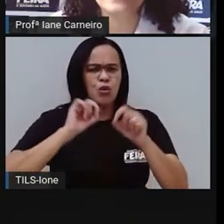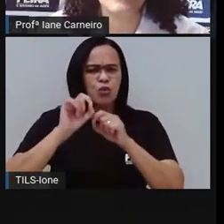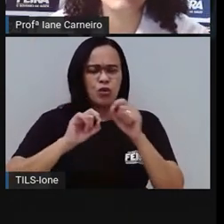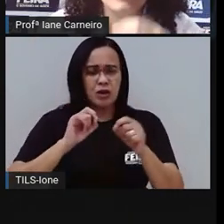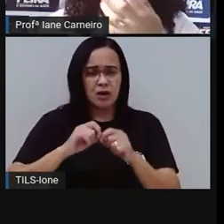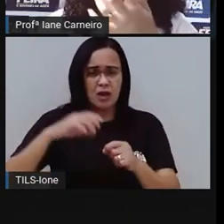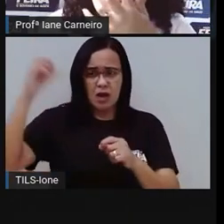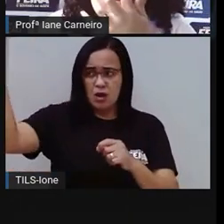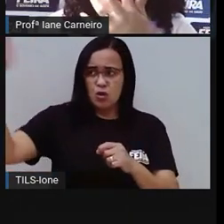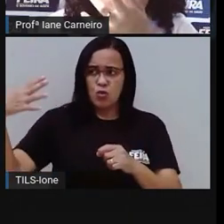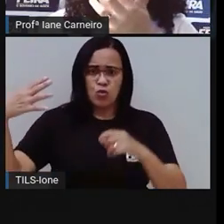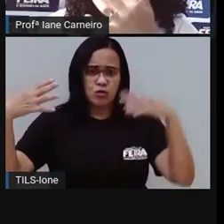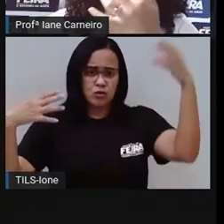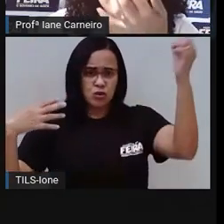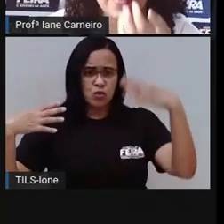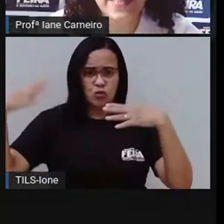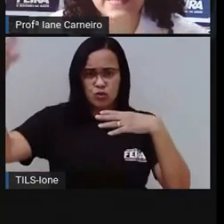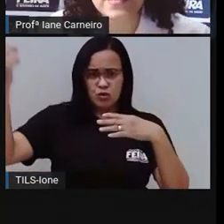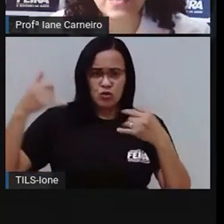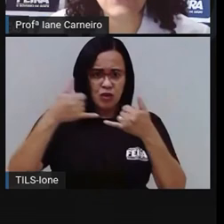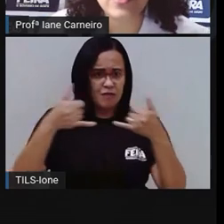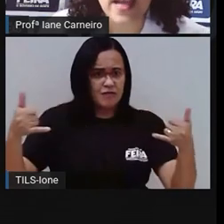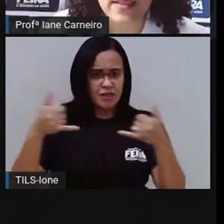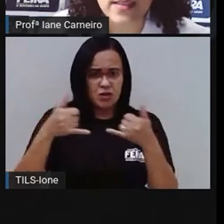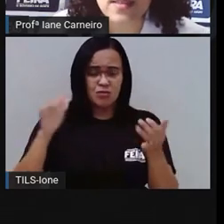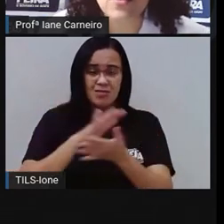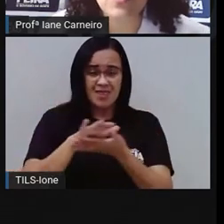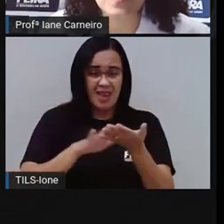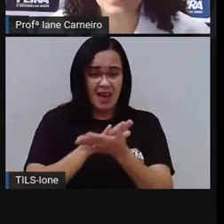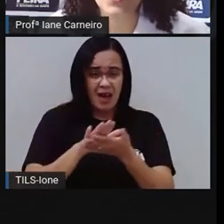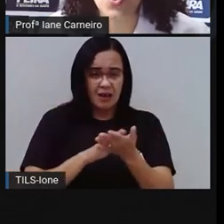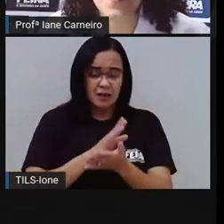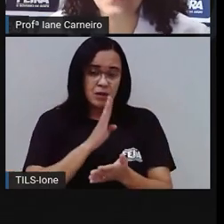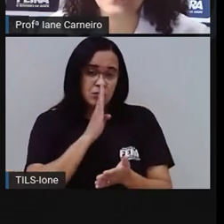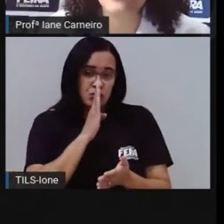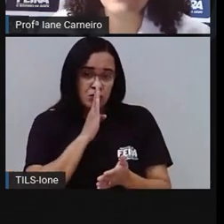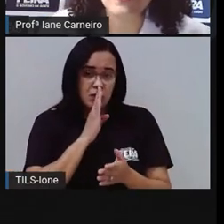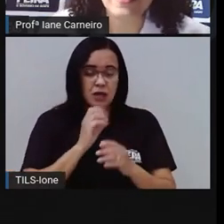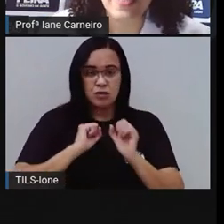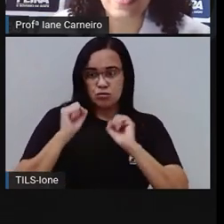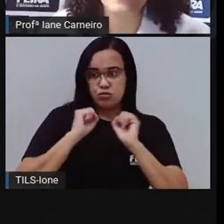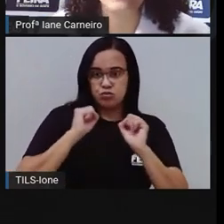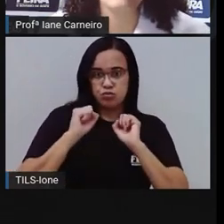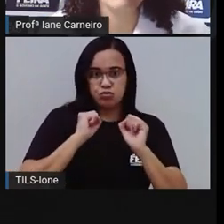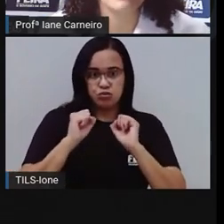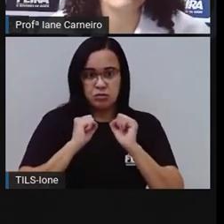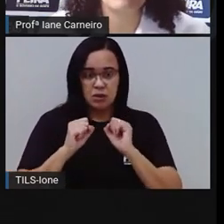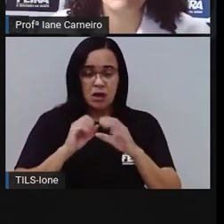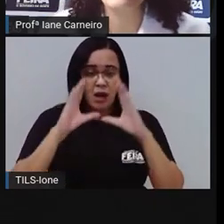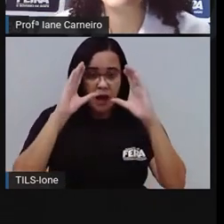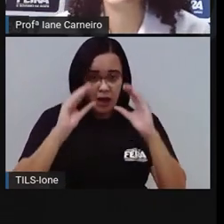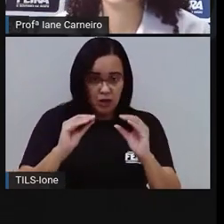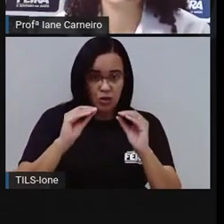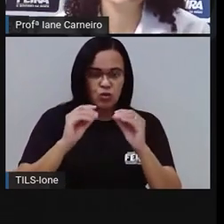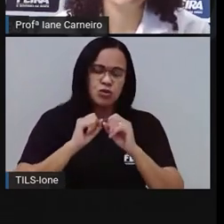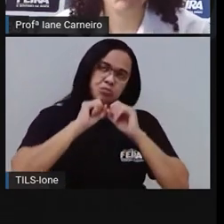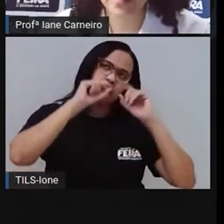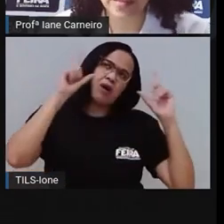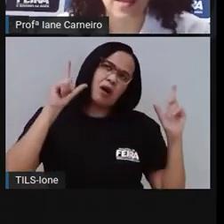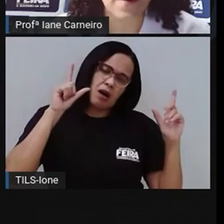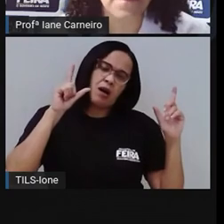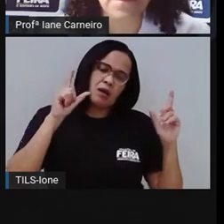luzes, mas não tem fio. São quietas e agitadas. Se dormem durante o dia, à noite passam acordadas.